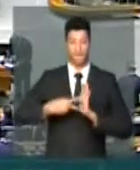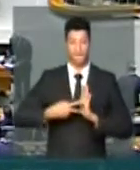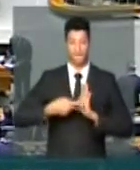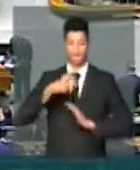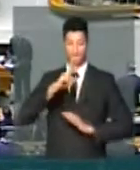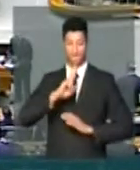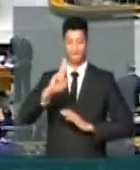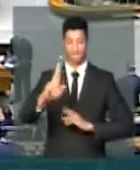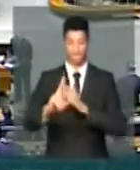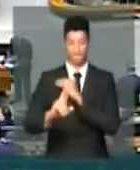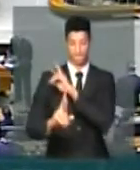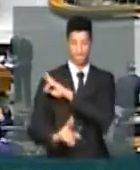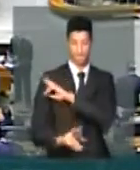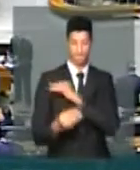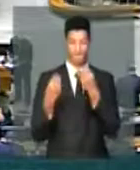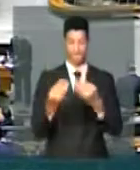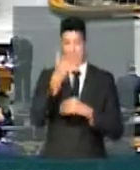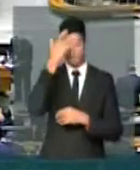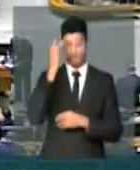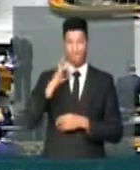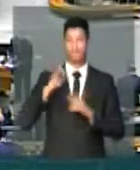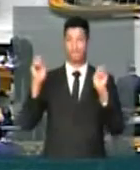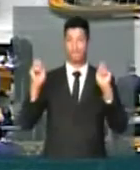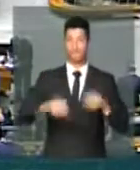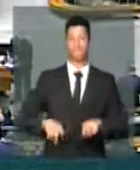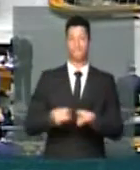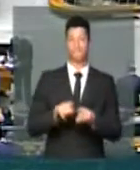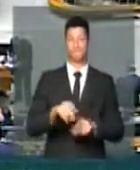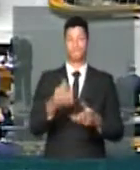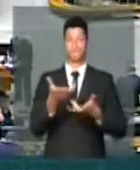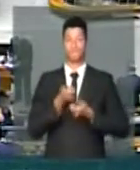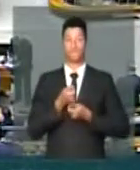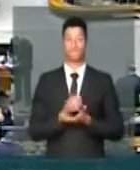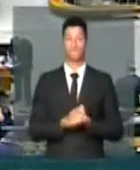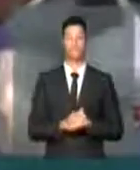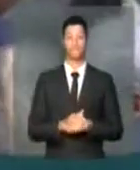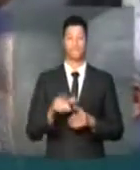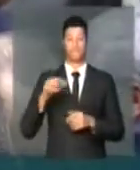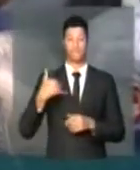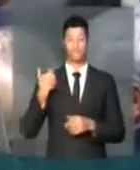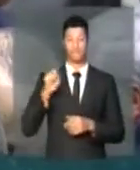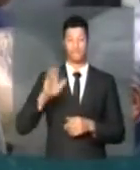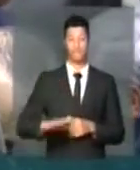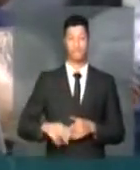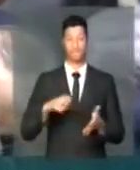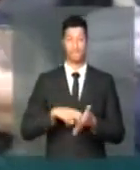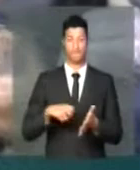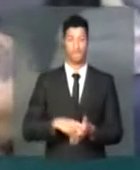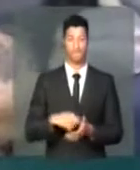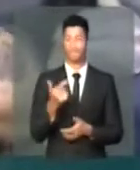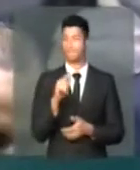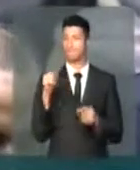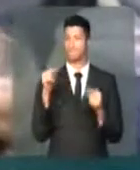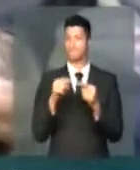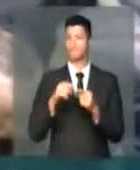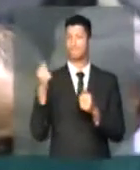responsabilidade a quem tem a capacidade de assumi-la. A redução da maioridade penal não